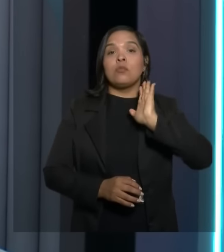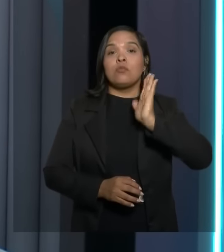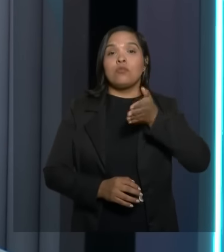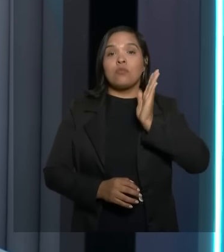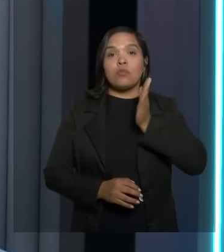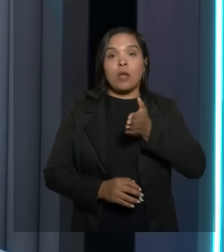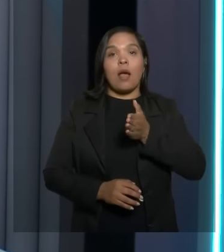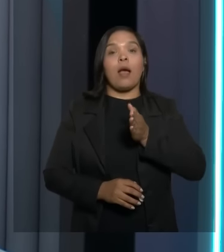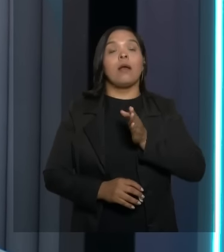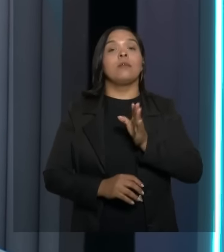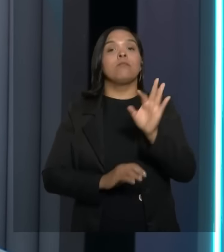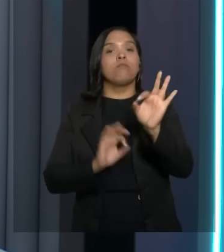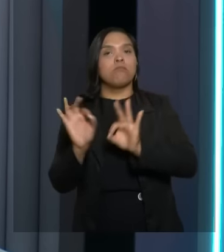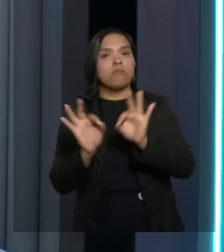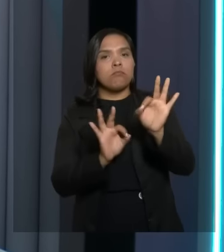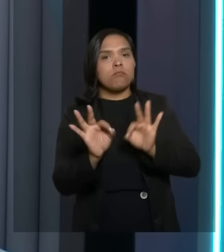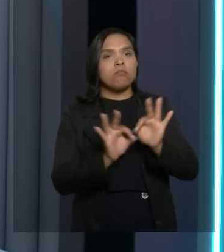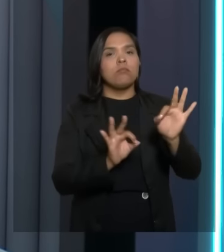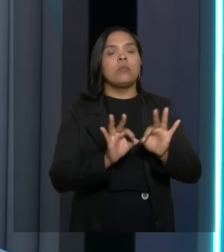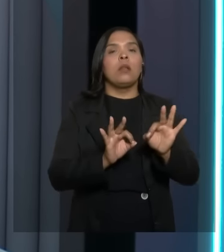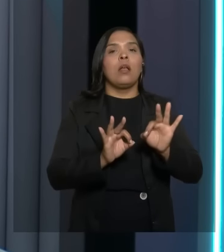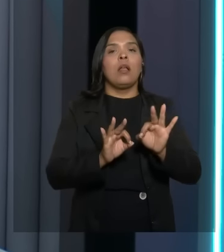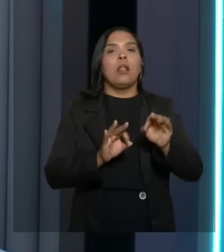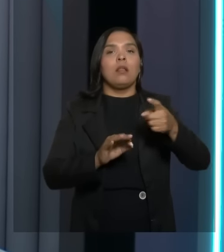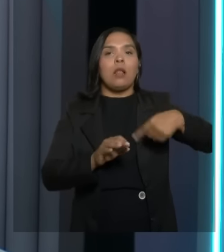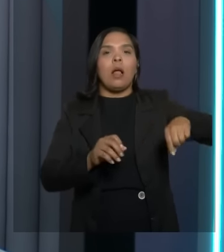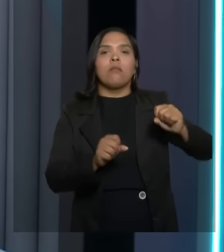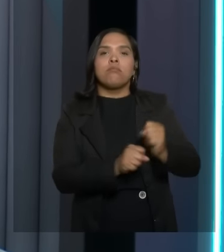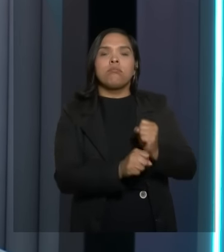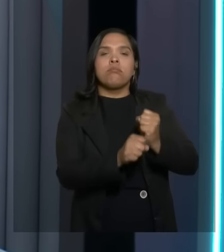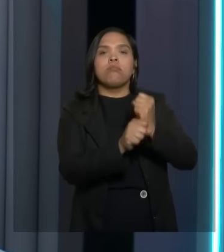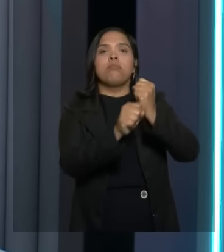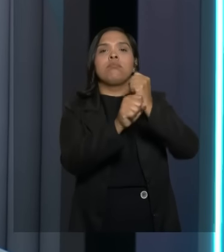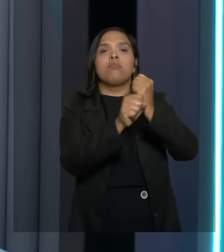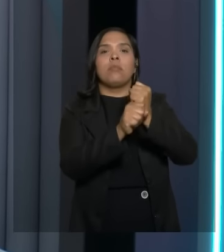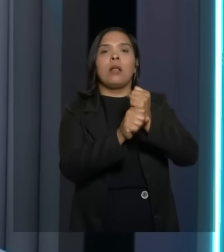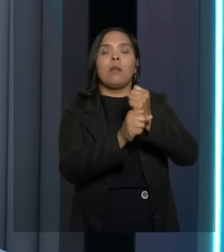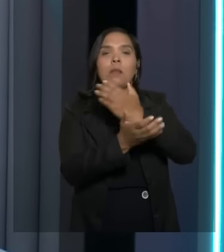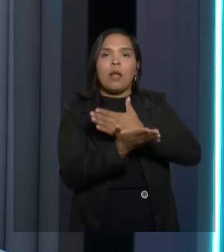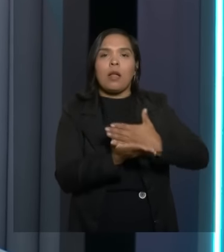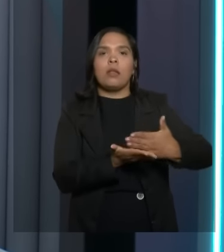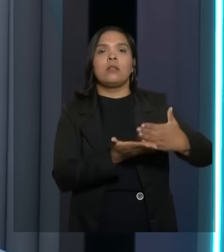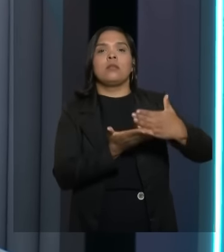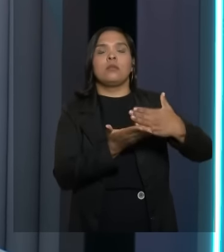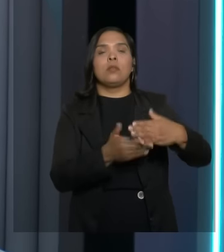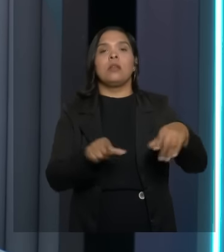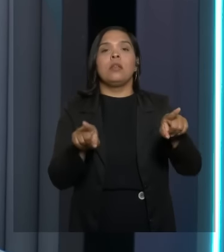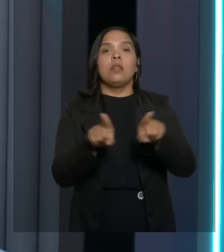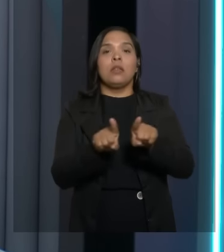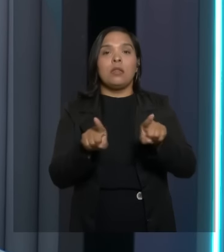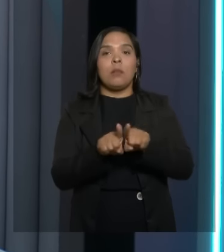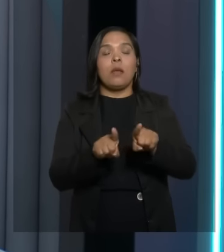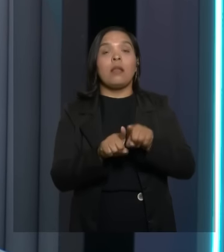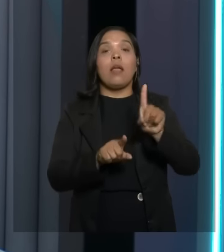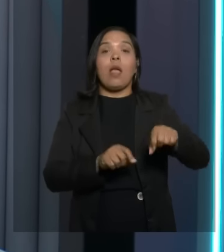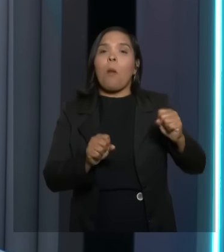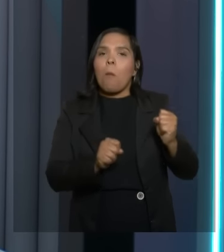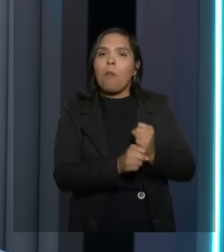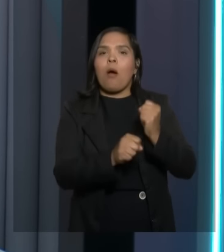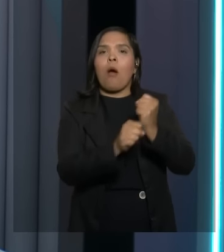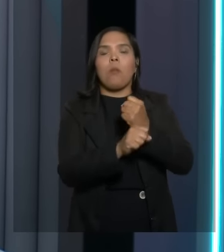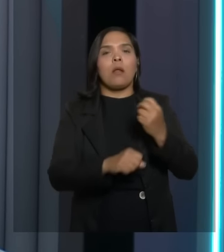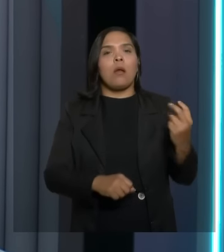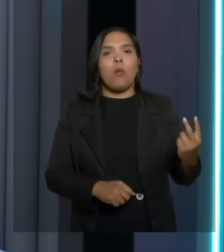remobilização do canteiro de obras para reinício e trata-se de uma obra do